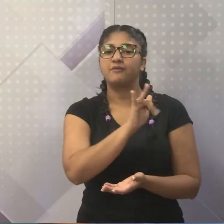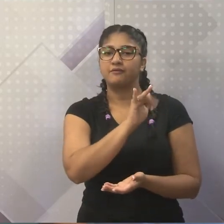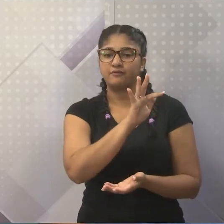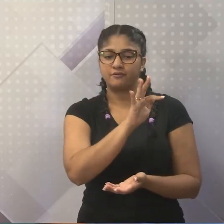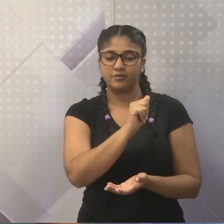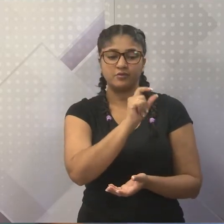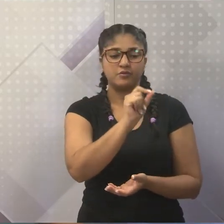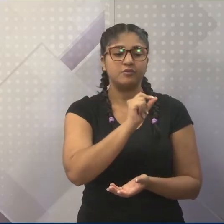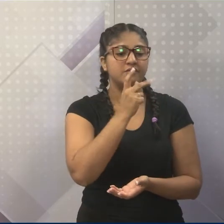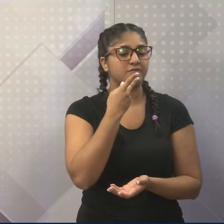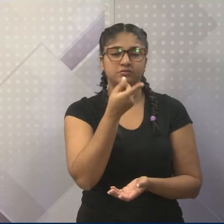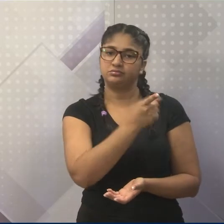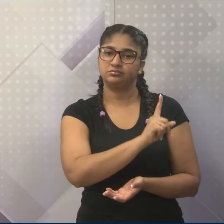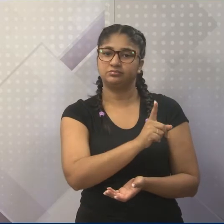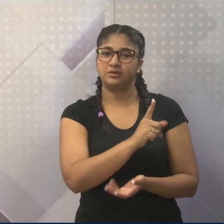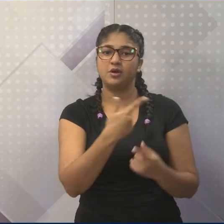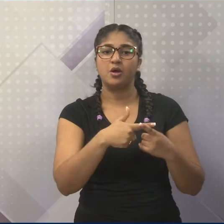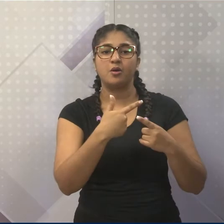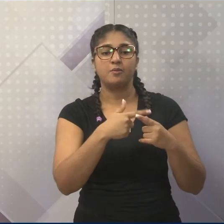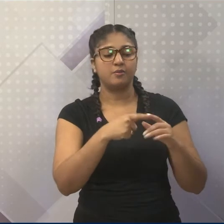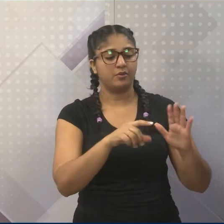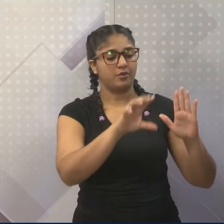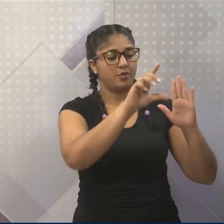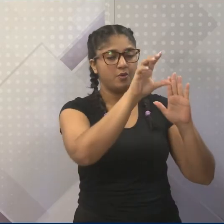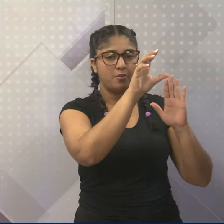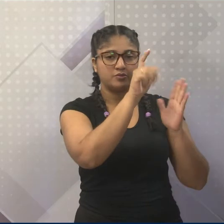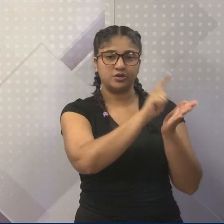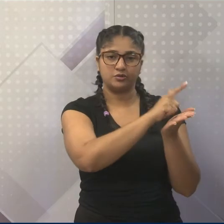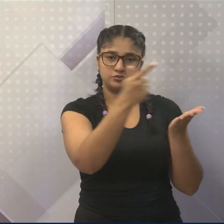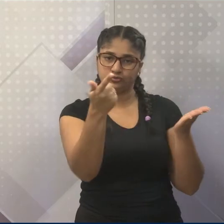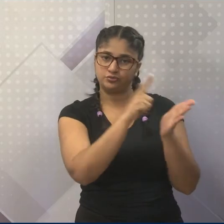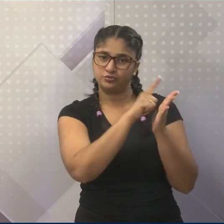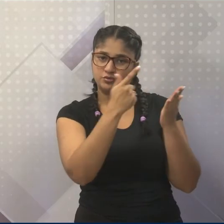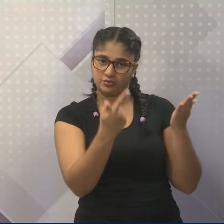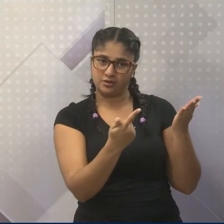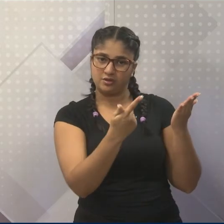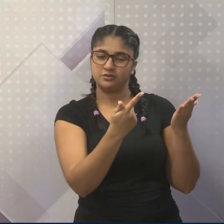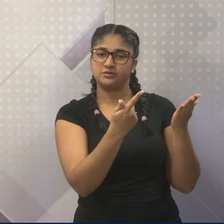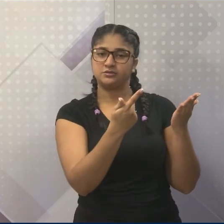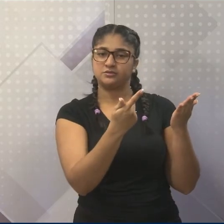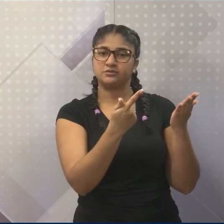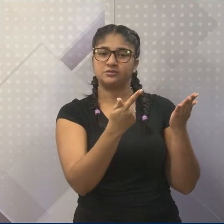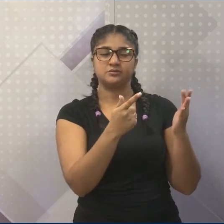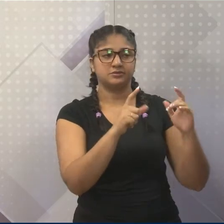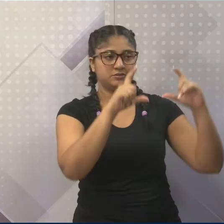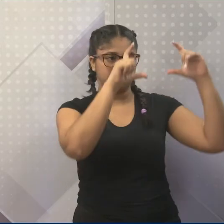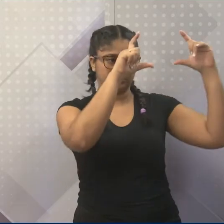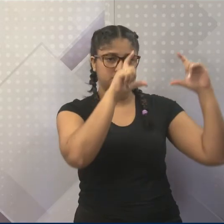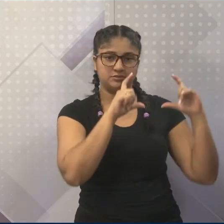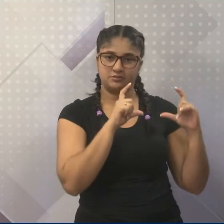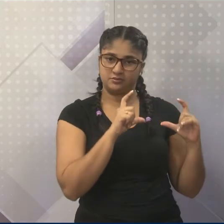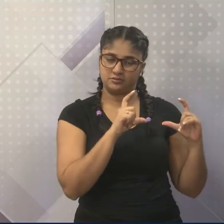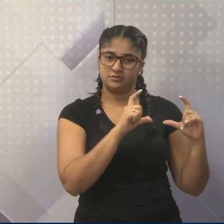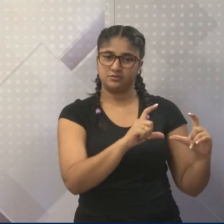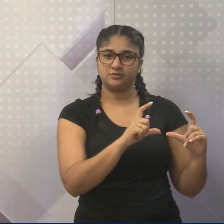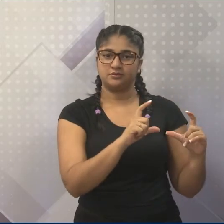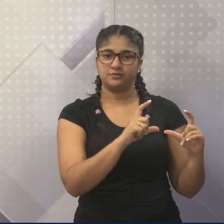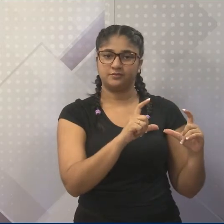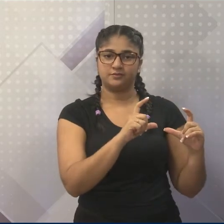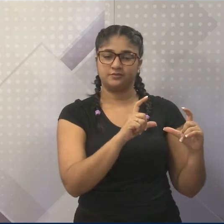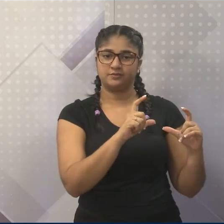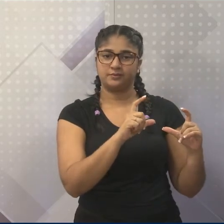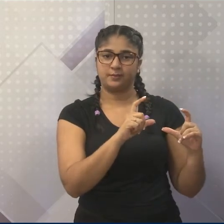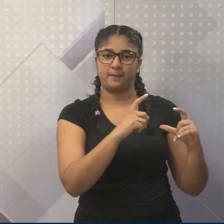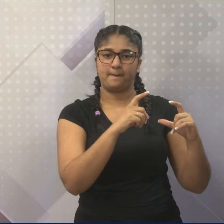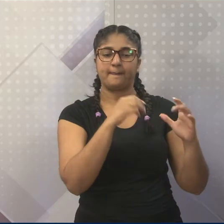futebol. Então, você veja uma notícia impressa, que hoje quase já não está mais em uso. E do outro lado, a mesma notícia, aliás, a